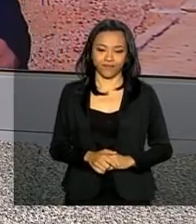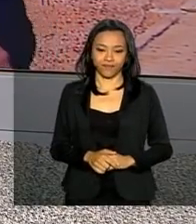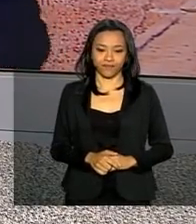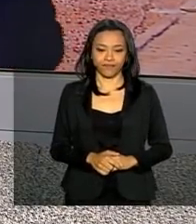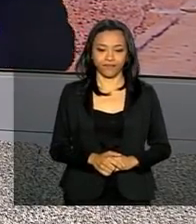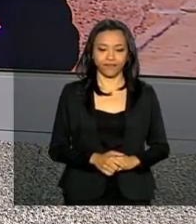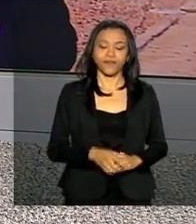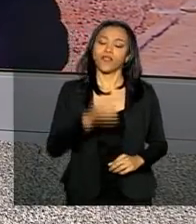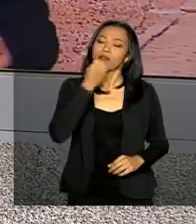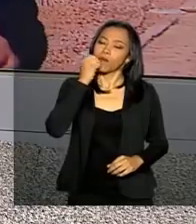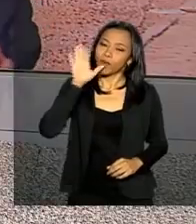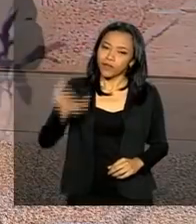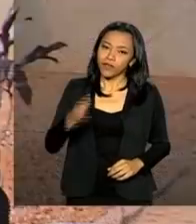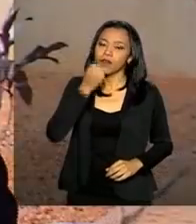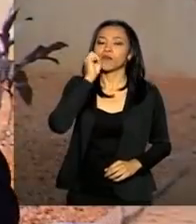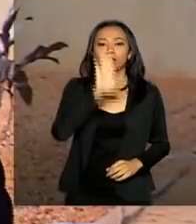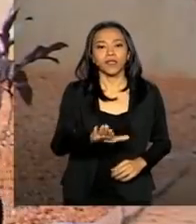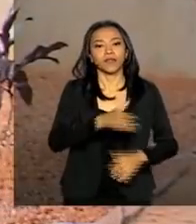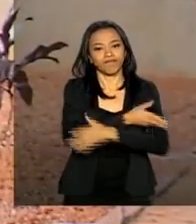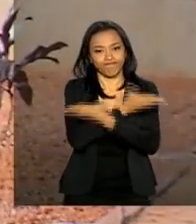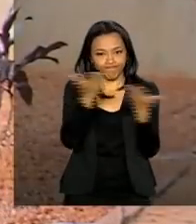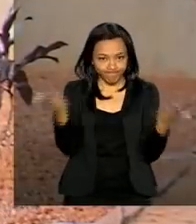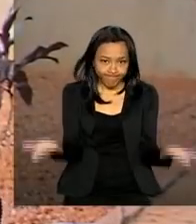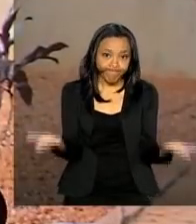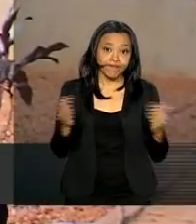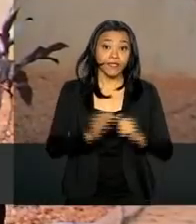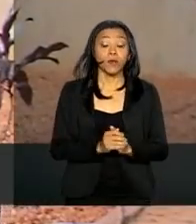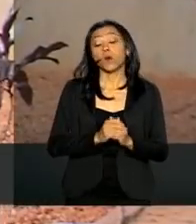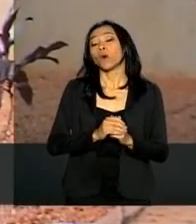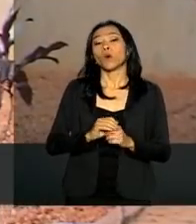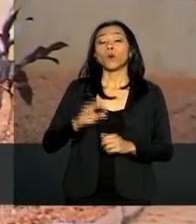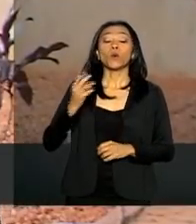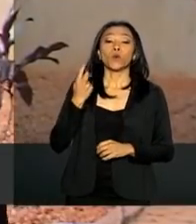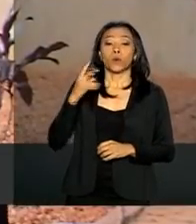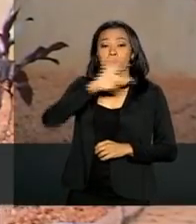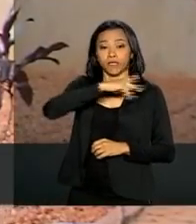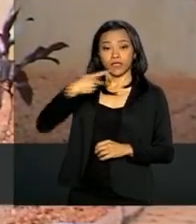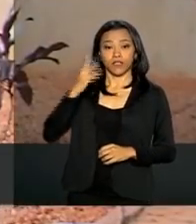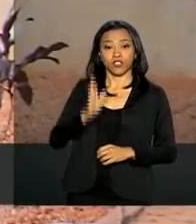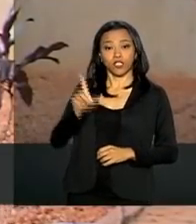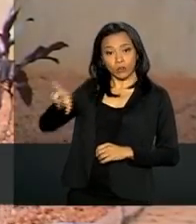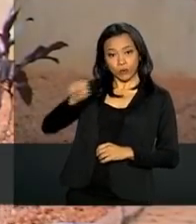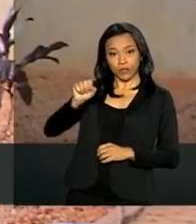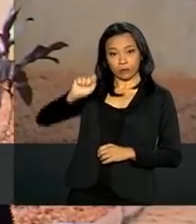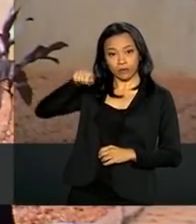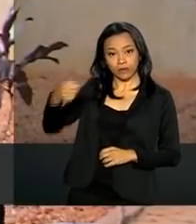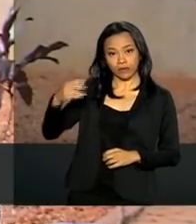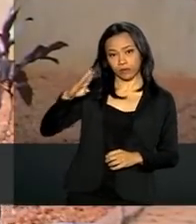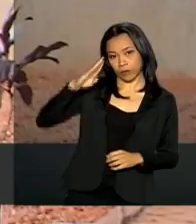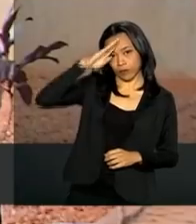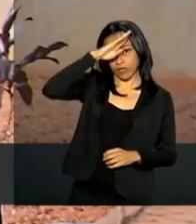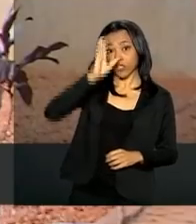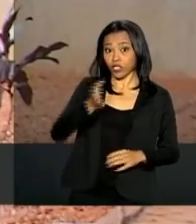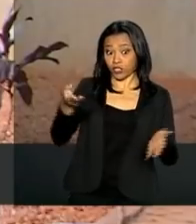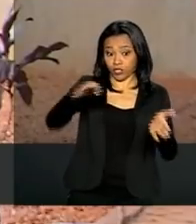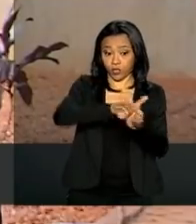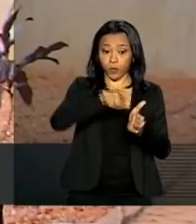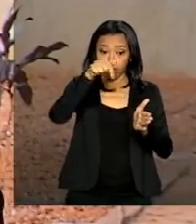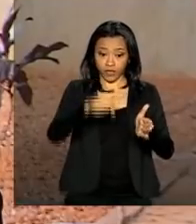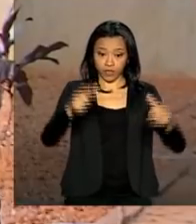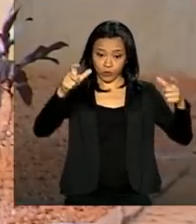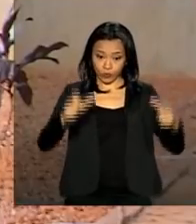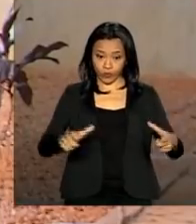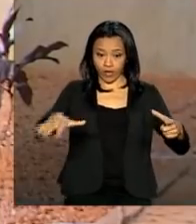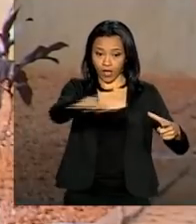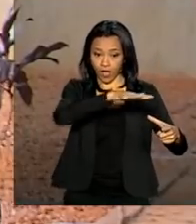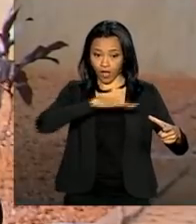Boa tarde, Alessandra. Boa tarde a todos. Olha, Alessandra, o presidente eleito, Jair Bolsonaro, chegou aqui ao Centro Cultural Banco do Brasil, onde funciona